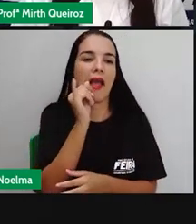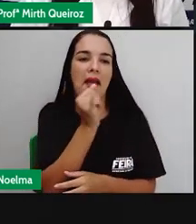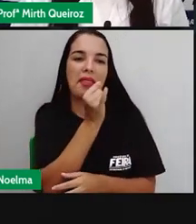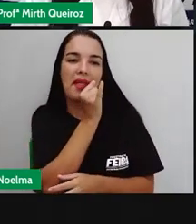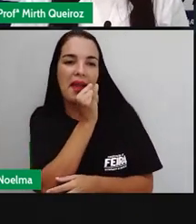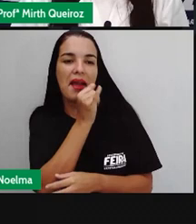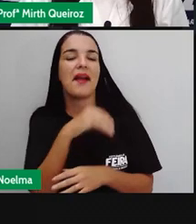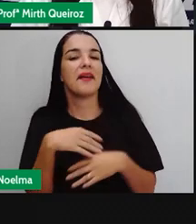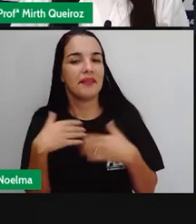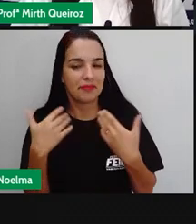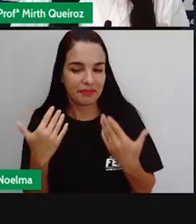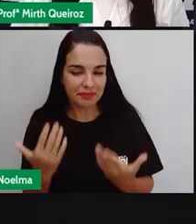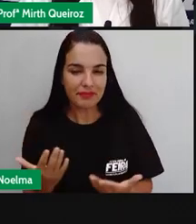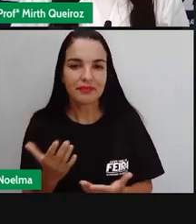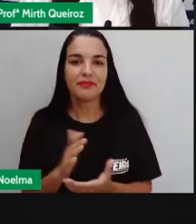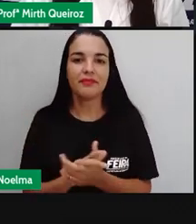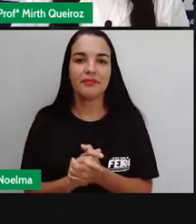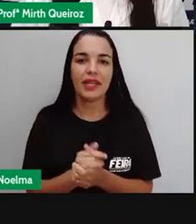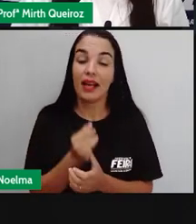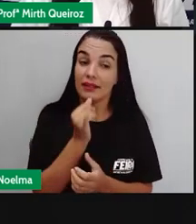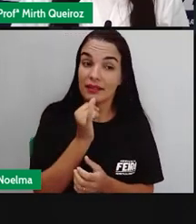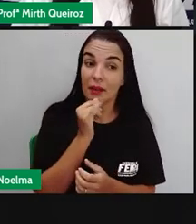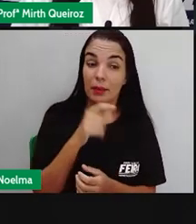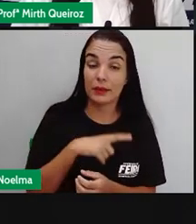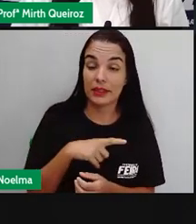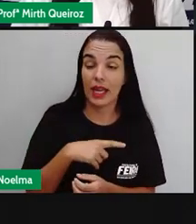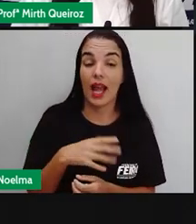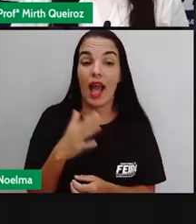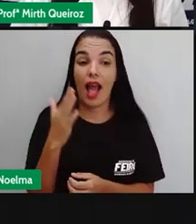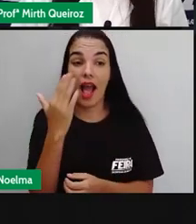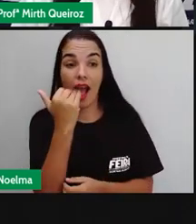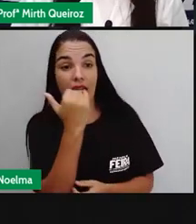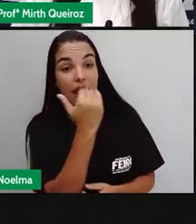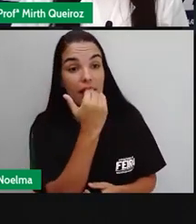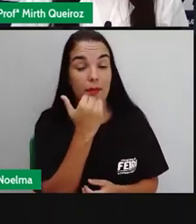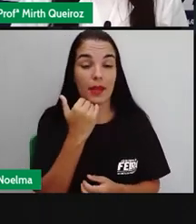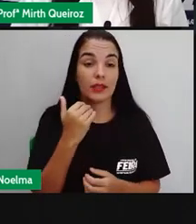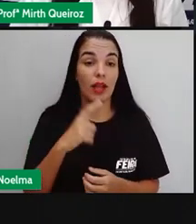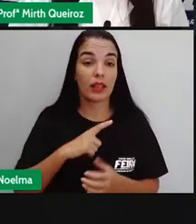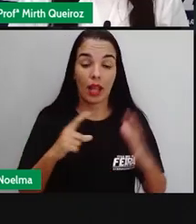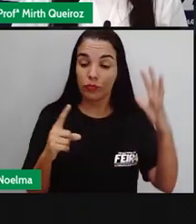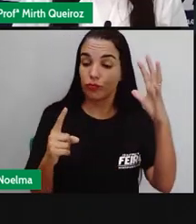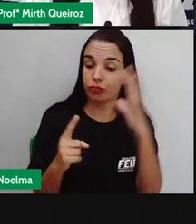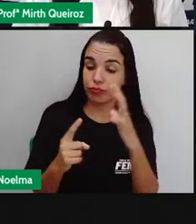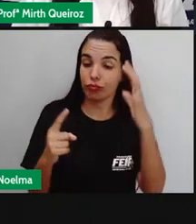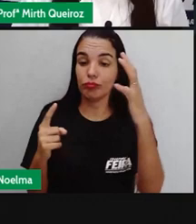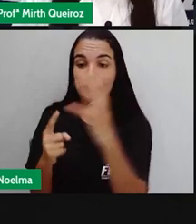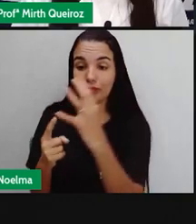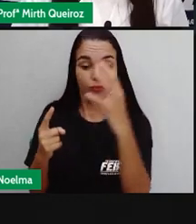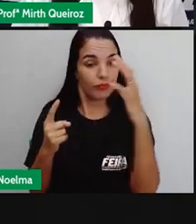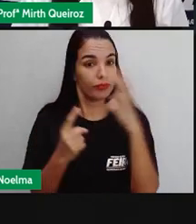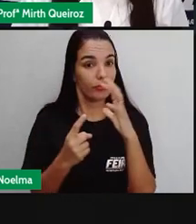alimentos, né? Que vieram a partir de influências